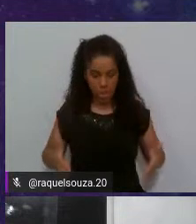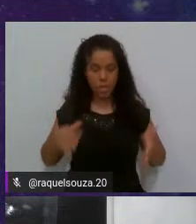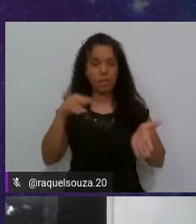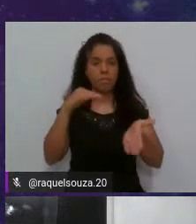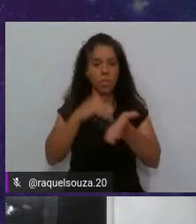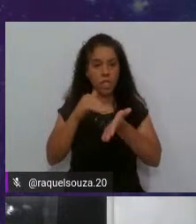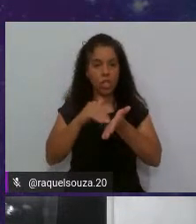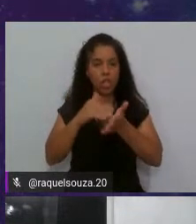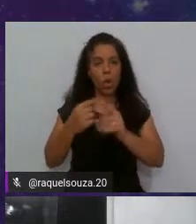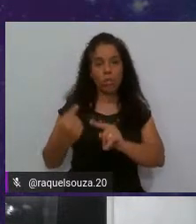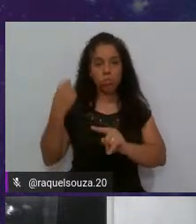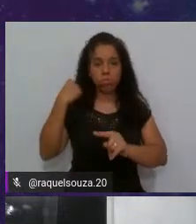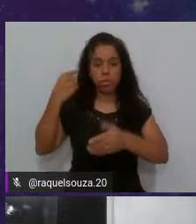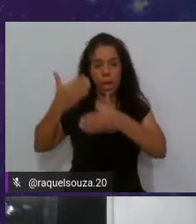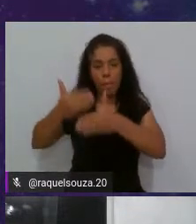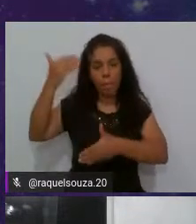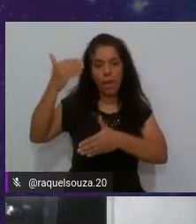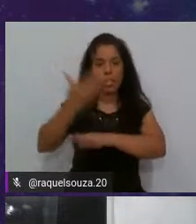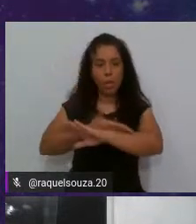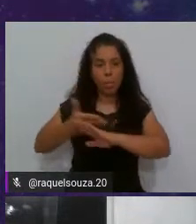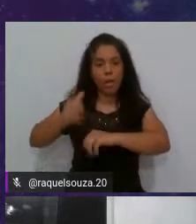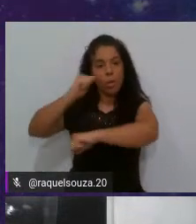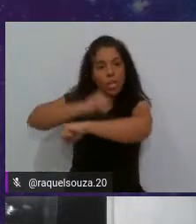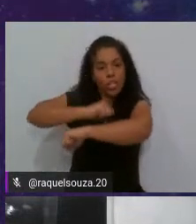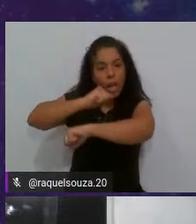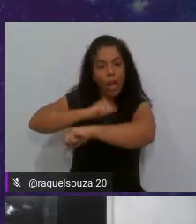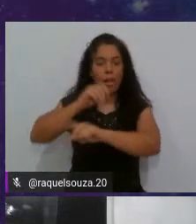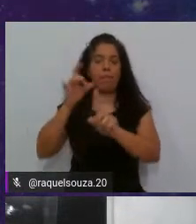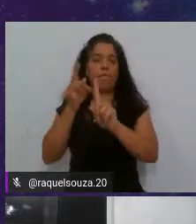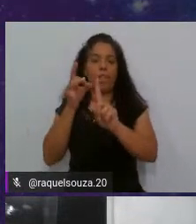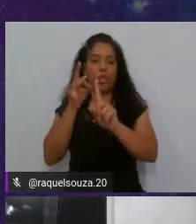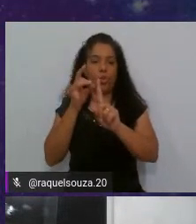atrás de mim tem uma parede branca e uma janela de vidro.